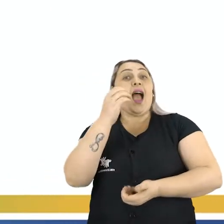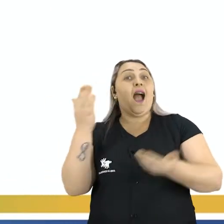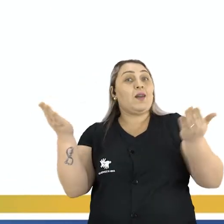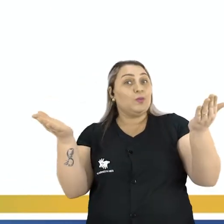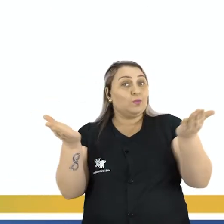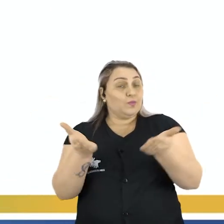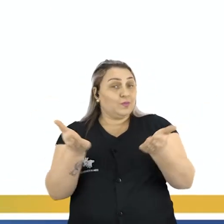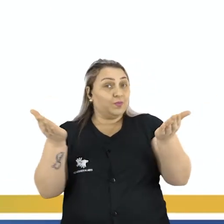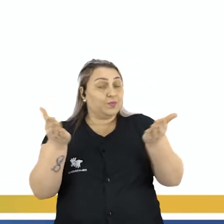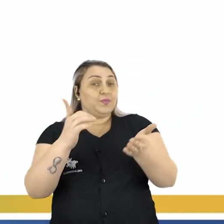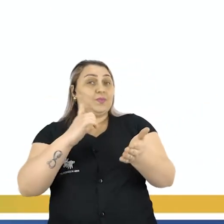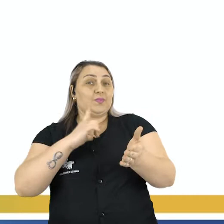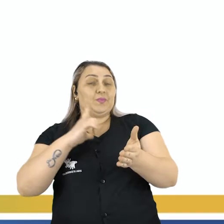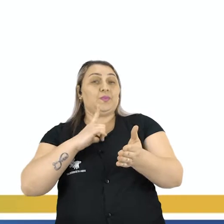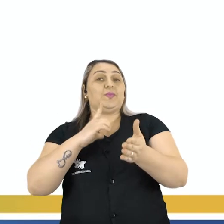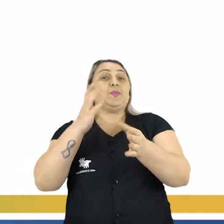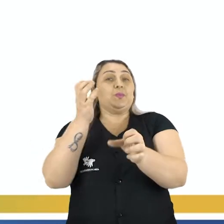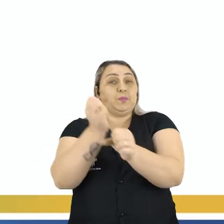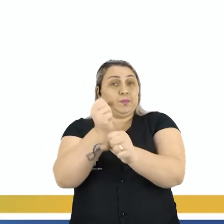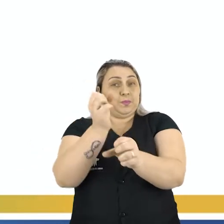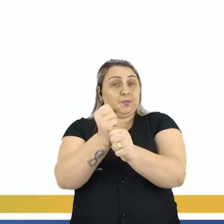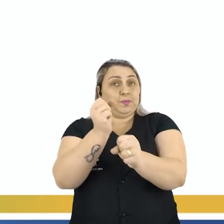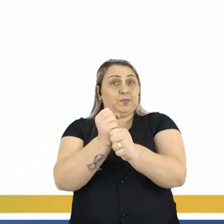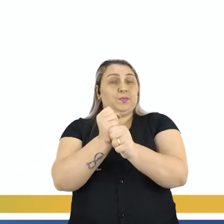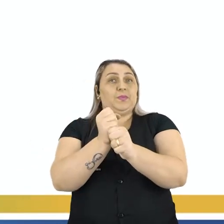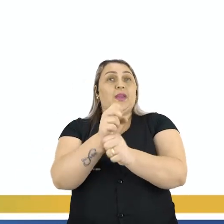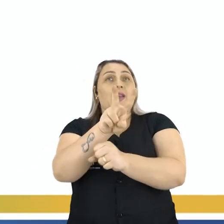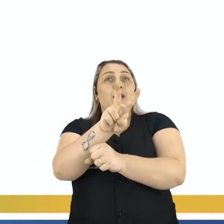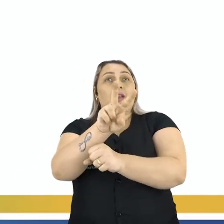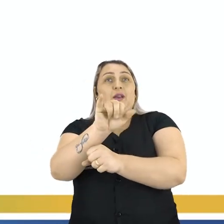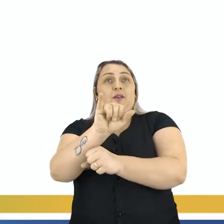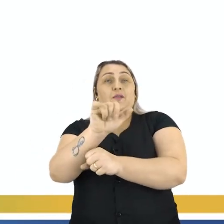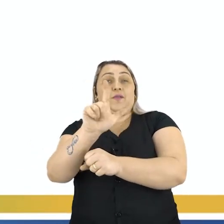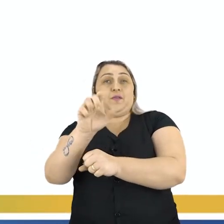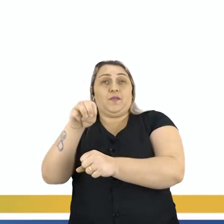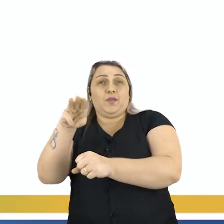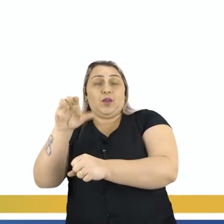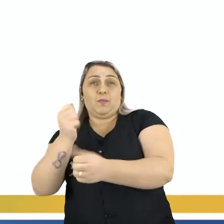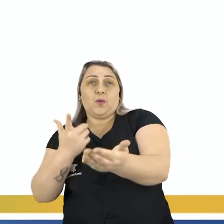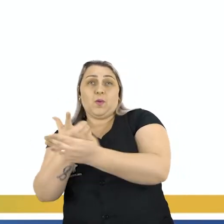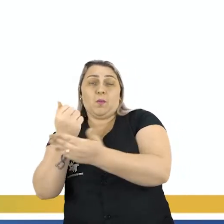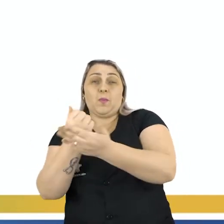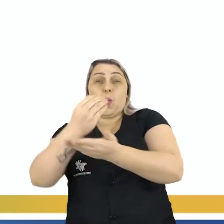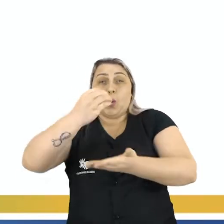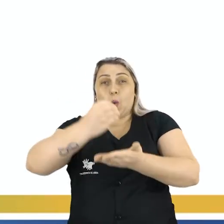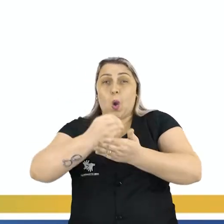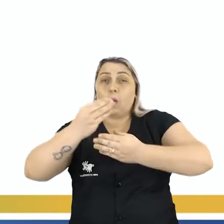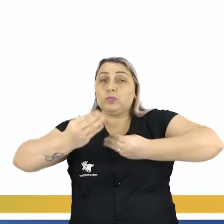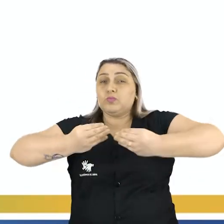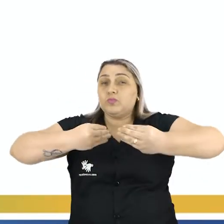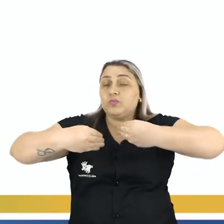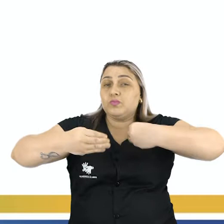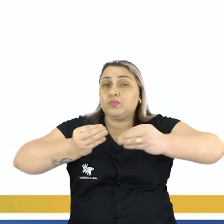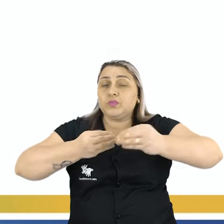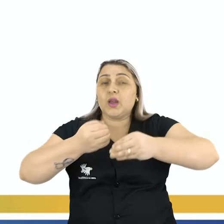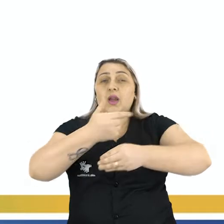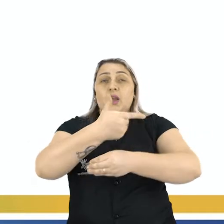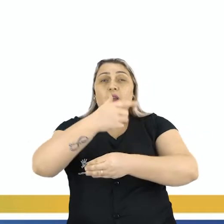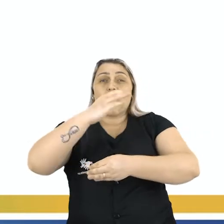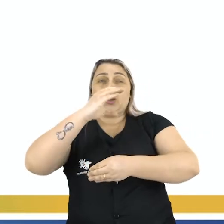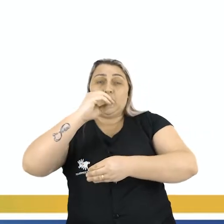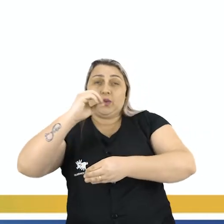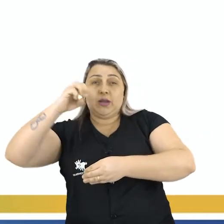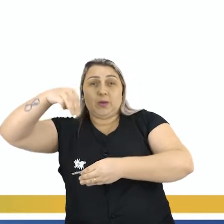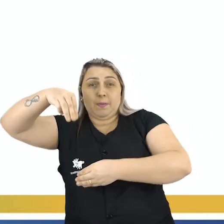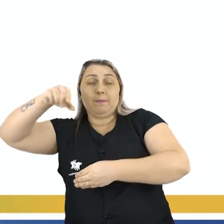Agora nós temos um outro probleminha Vilma comprou copos descartáveis de 200